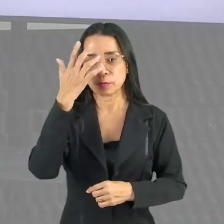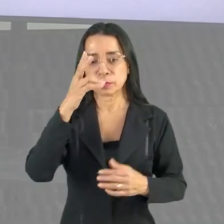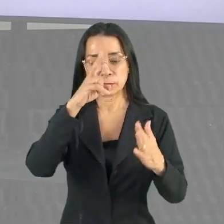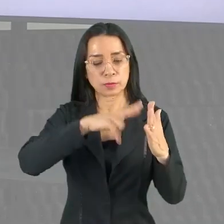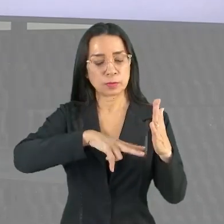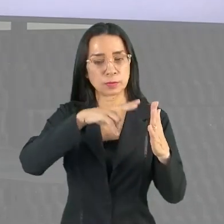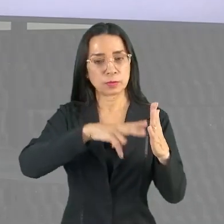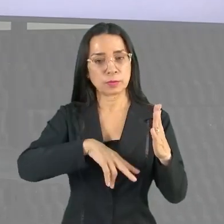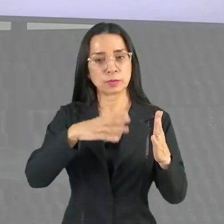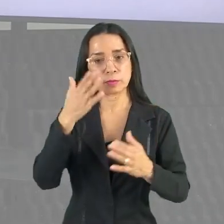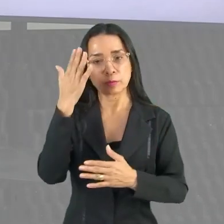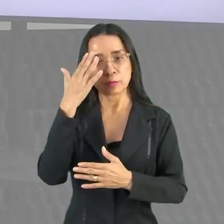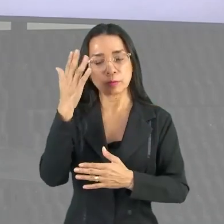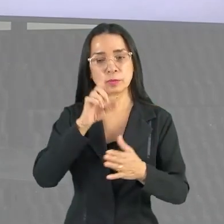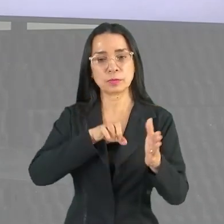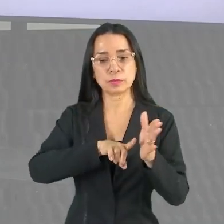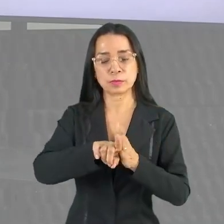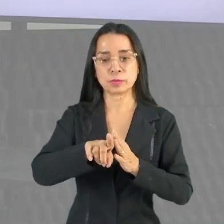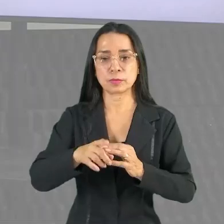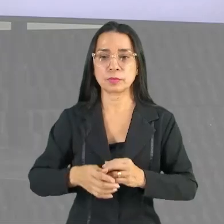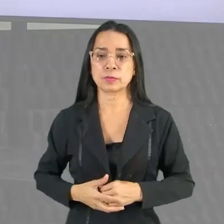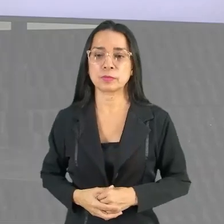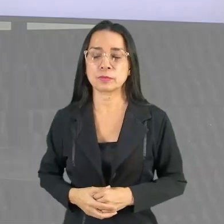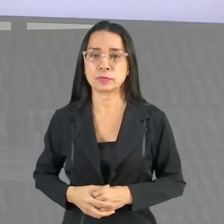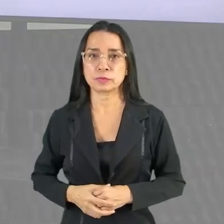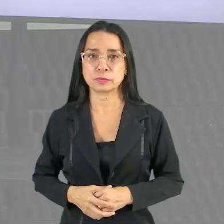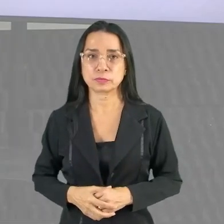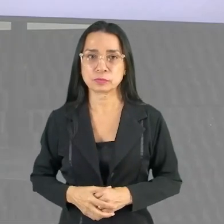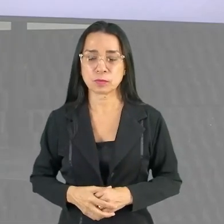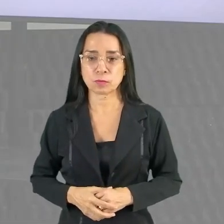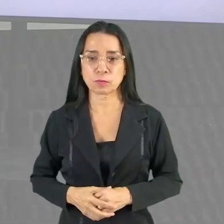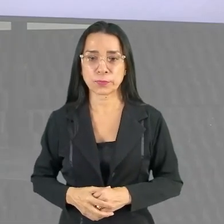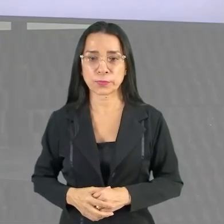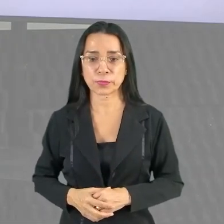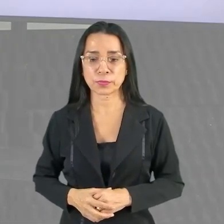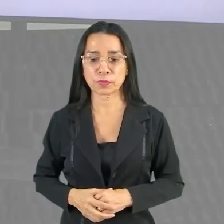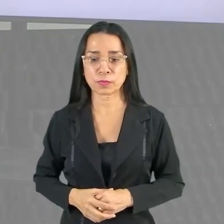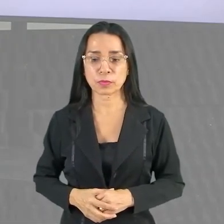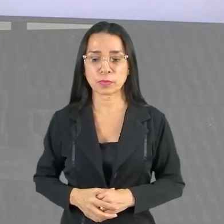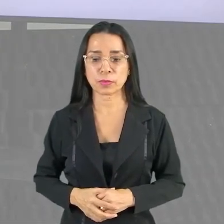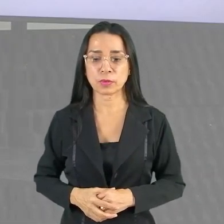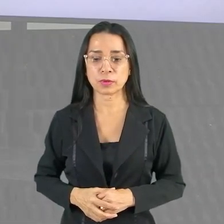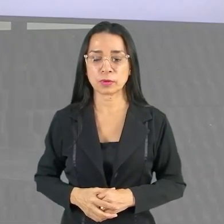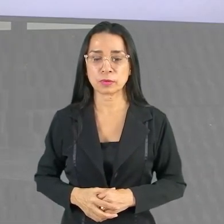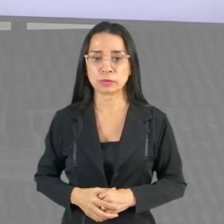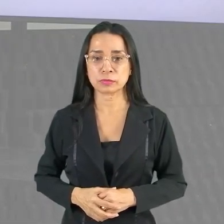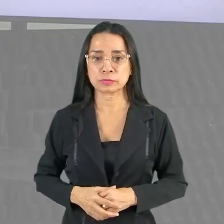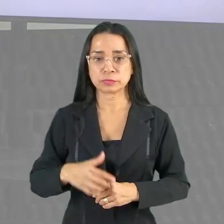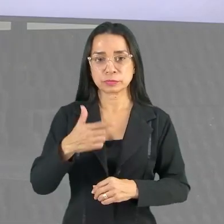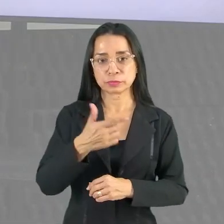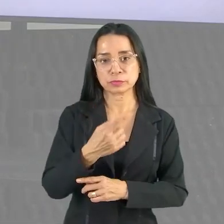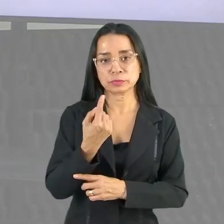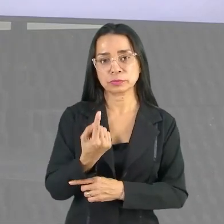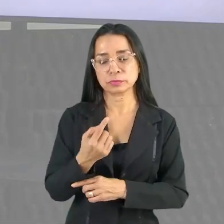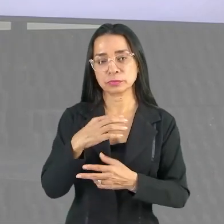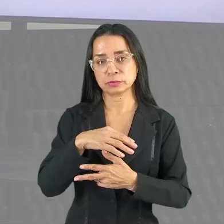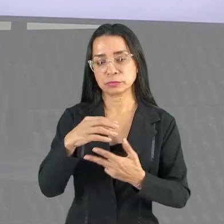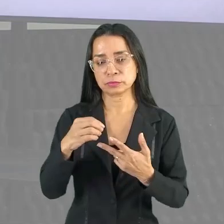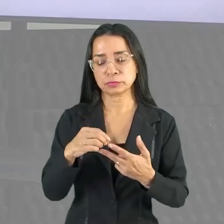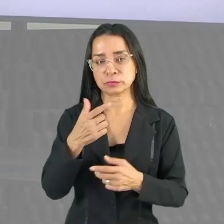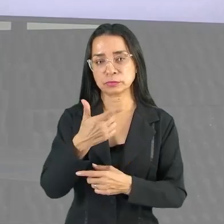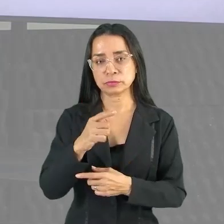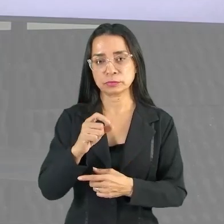leitura e o entendimento aqui das nossas questões, tá bom? Questão 21, Enem 2020.